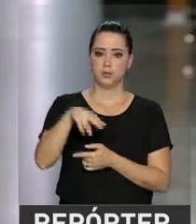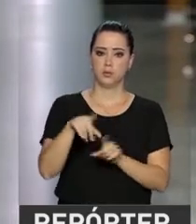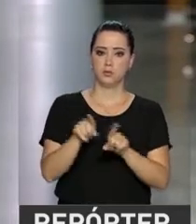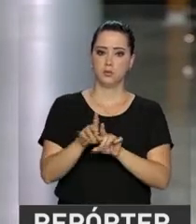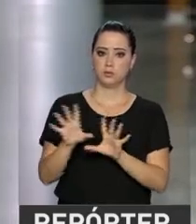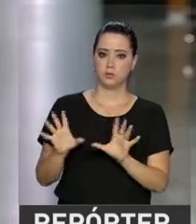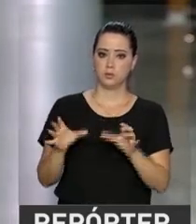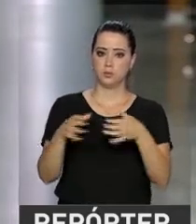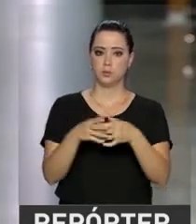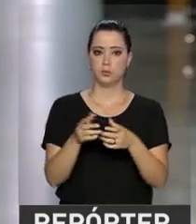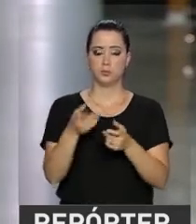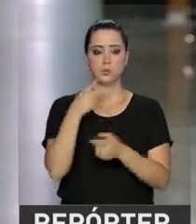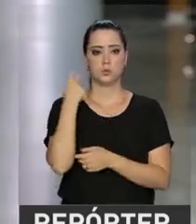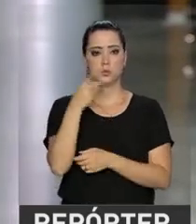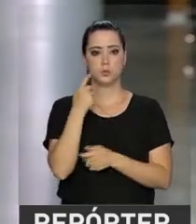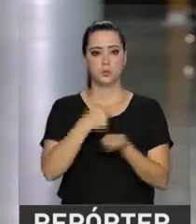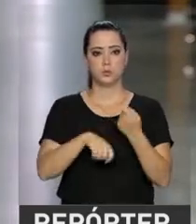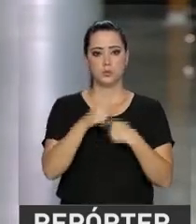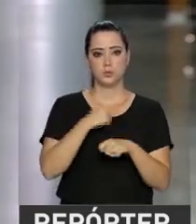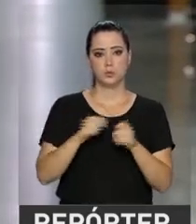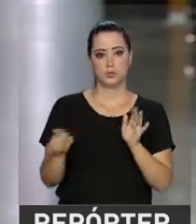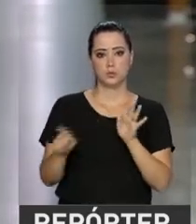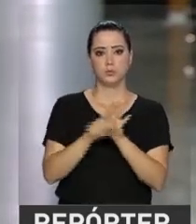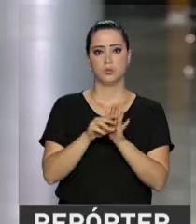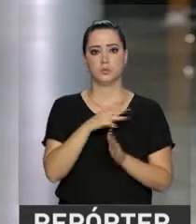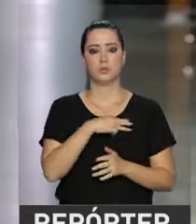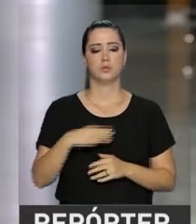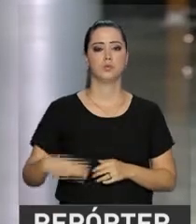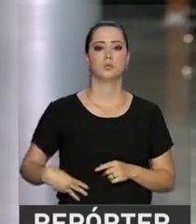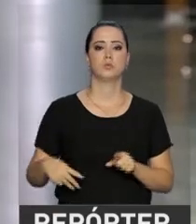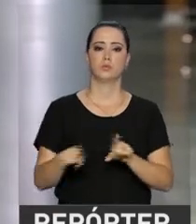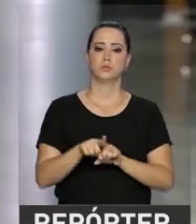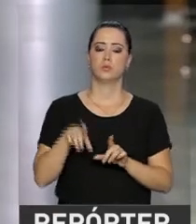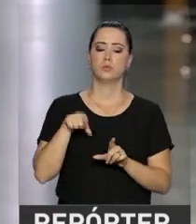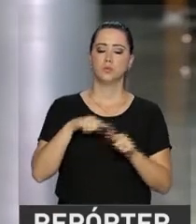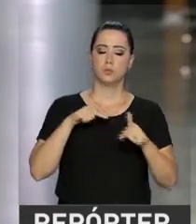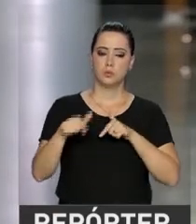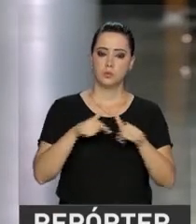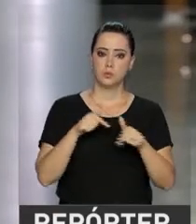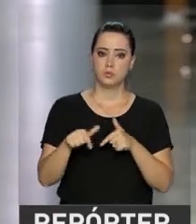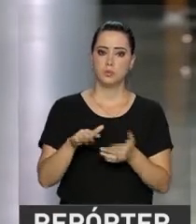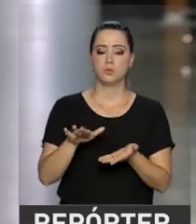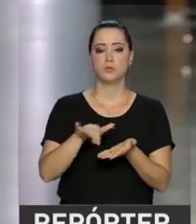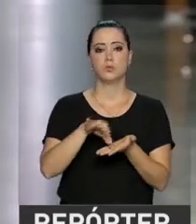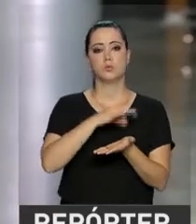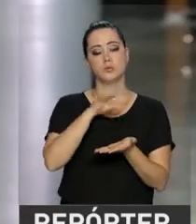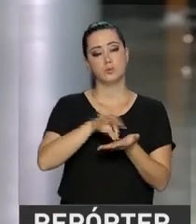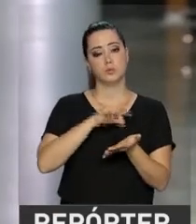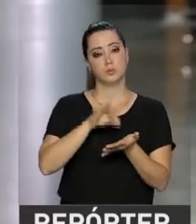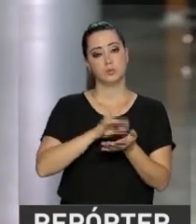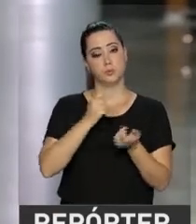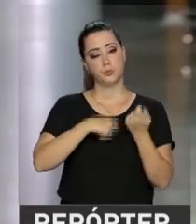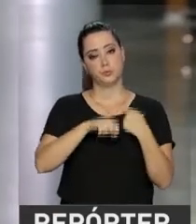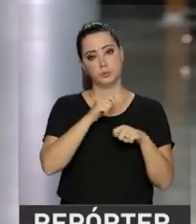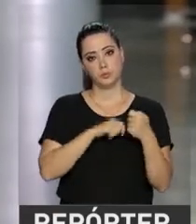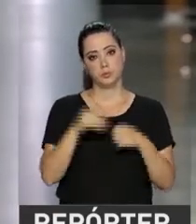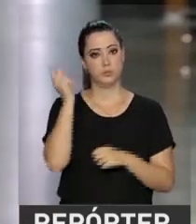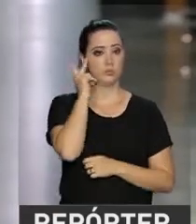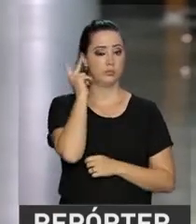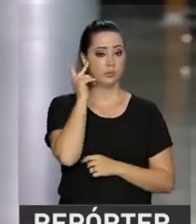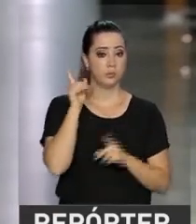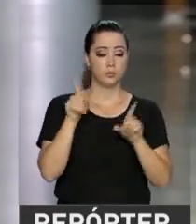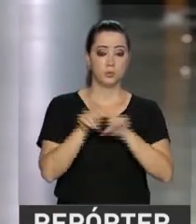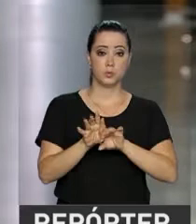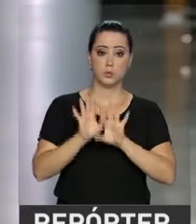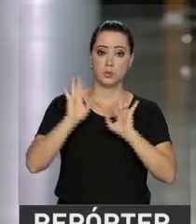adjunto de política econômica do próprio Ministério da Fazenda, também já atuou como secretário da Fazenda do Estado de São Paulo.